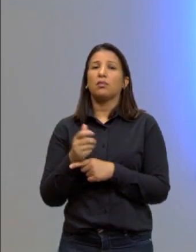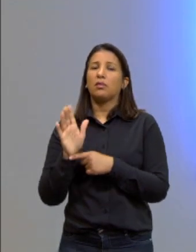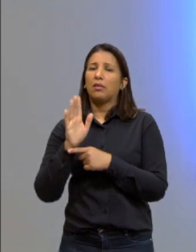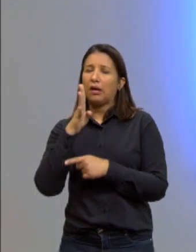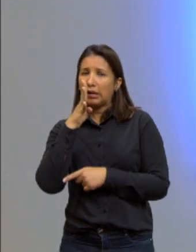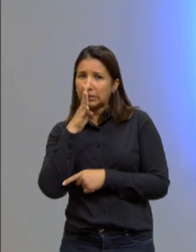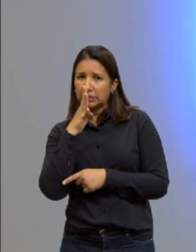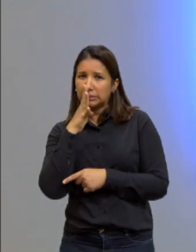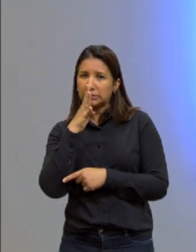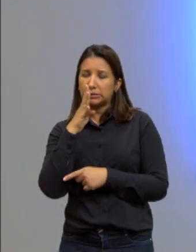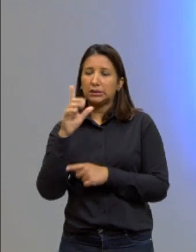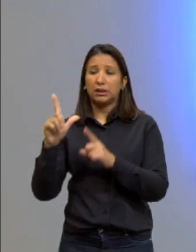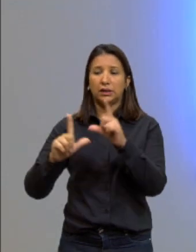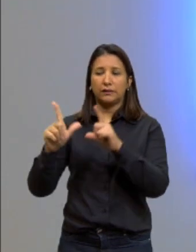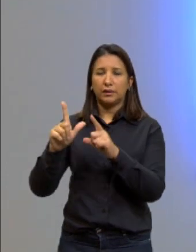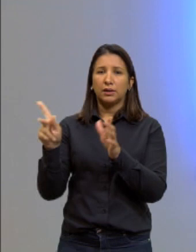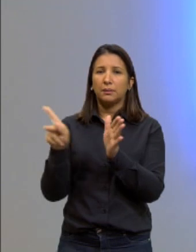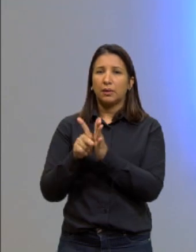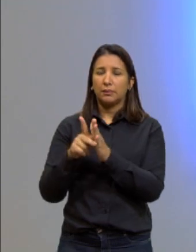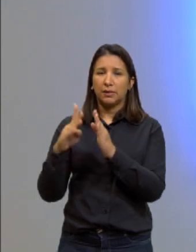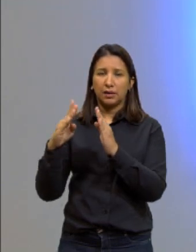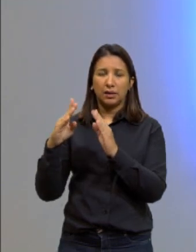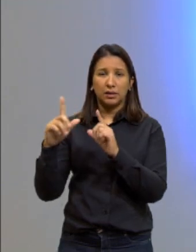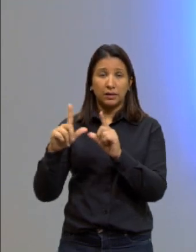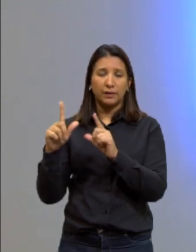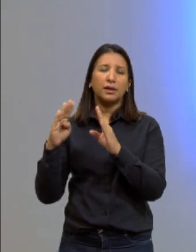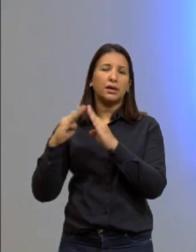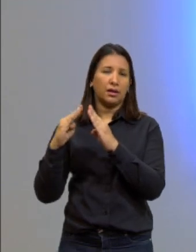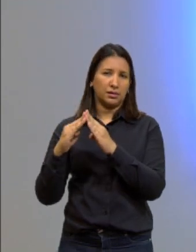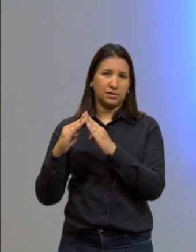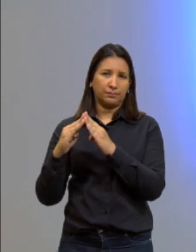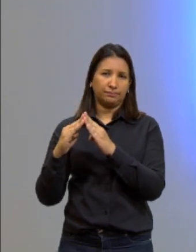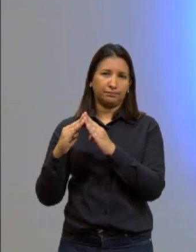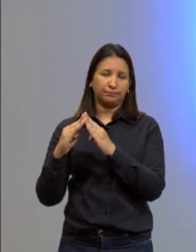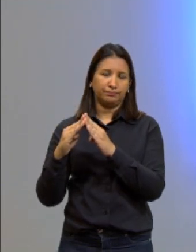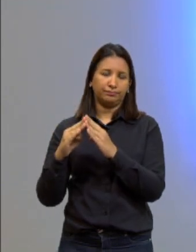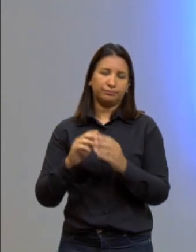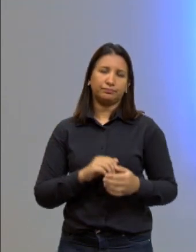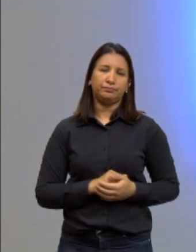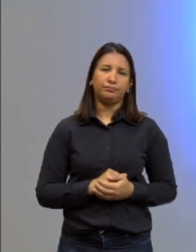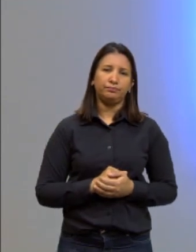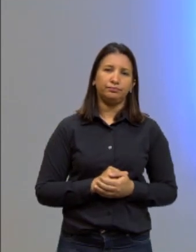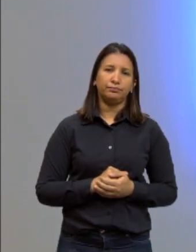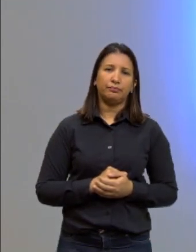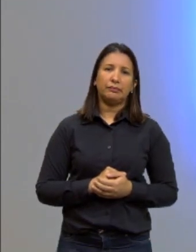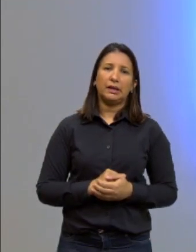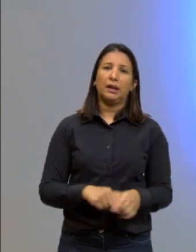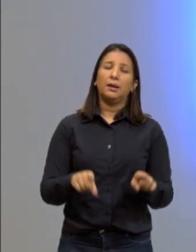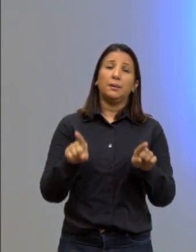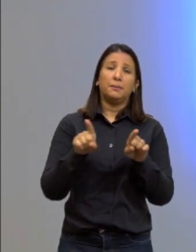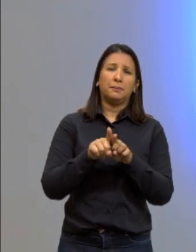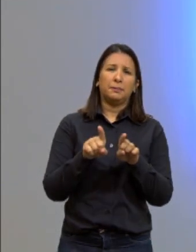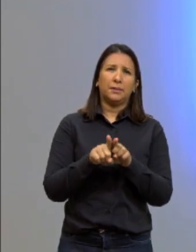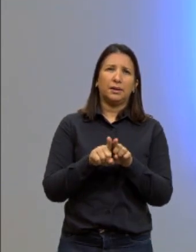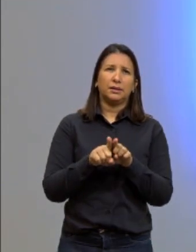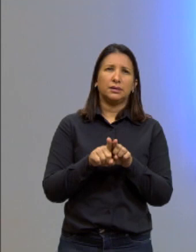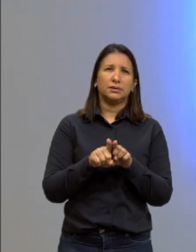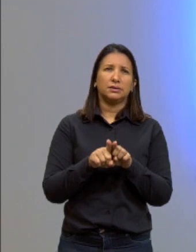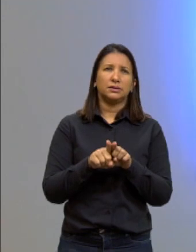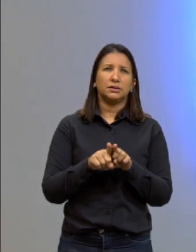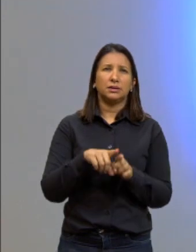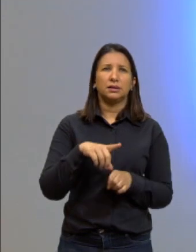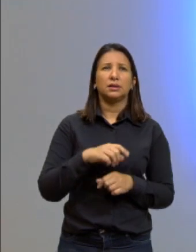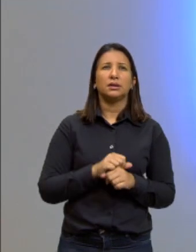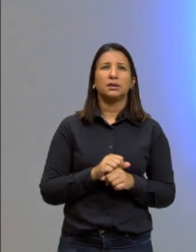a filmes em sua própria TV. Mas beleza, ela traz o dado ali. Devido, aqui tem uma crase, gente,